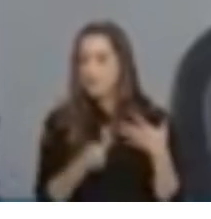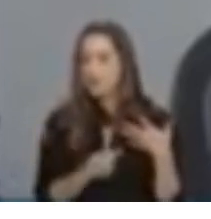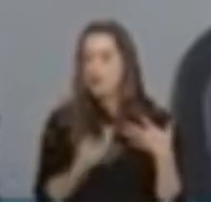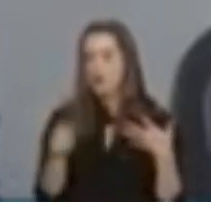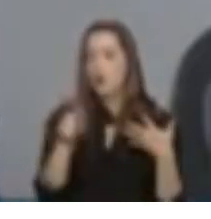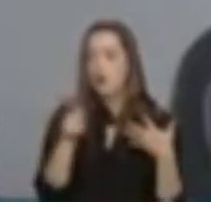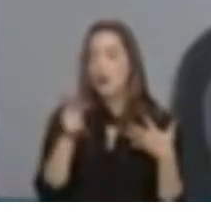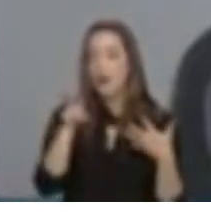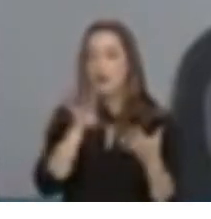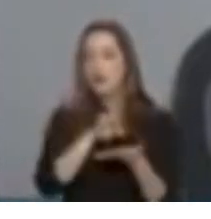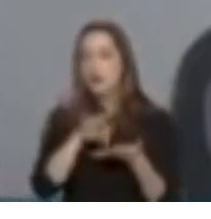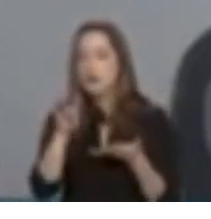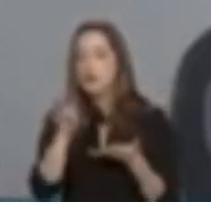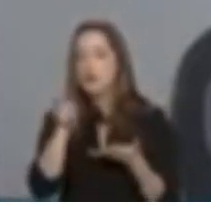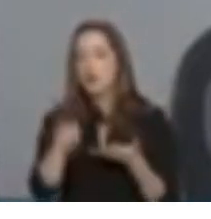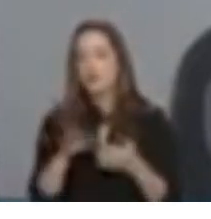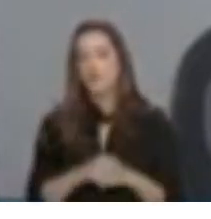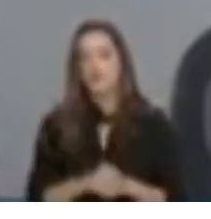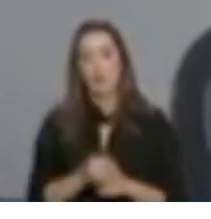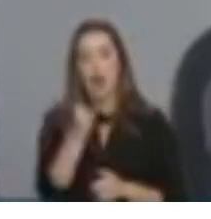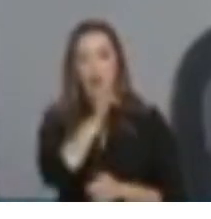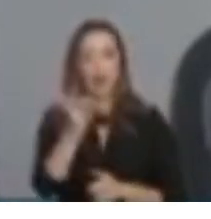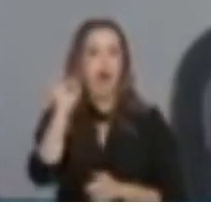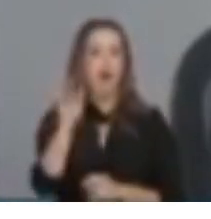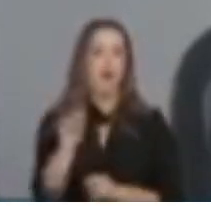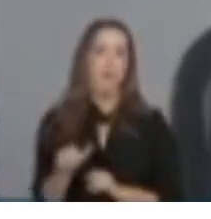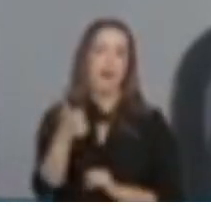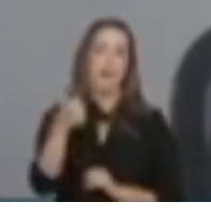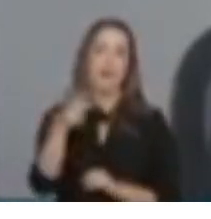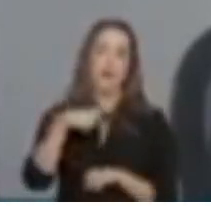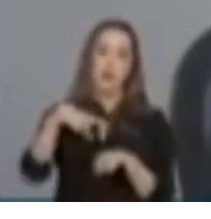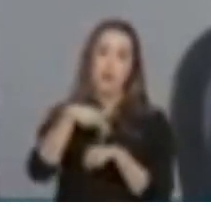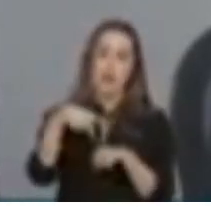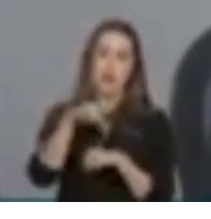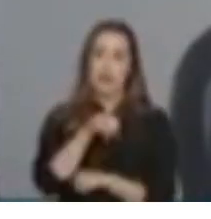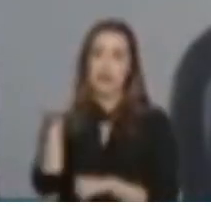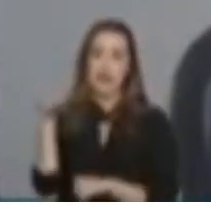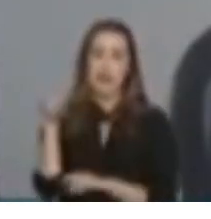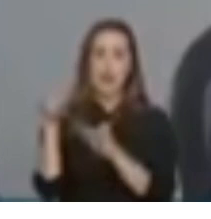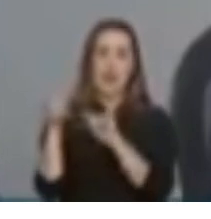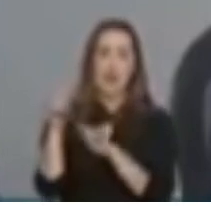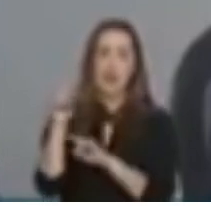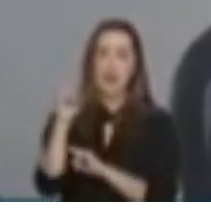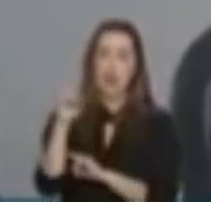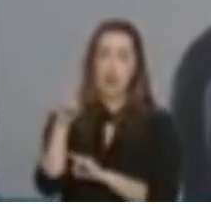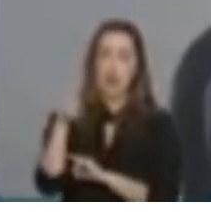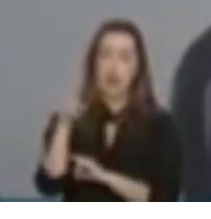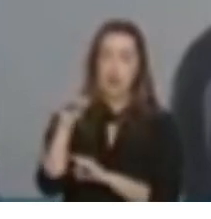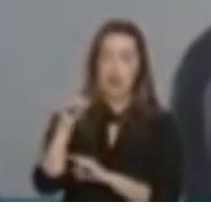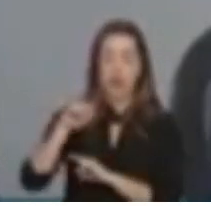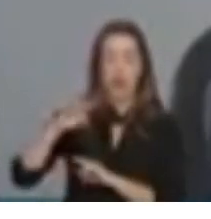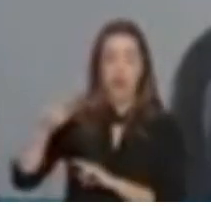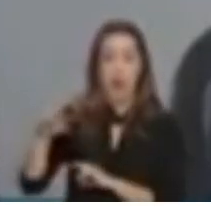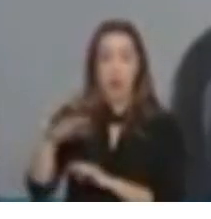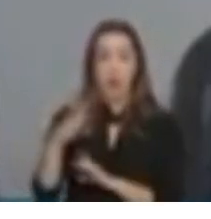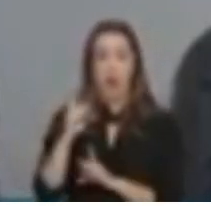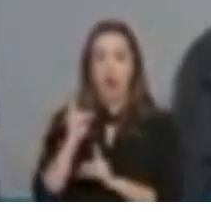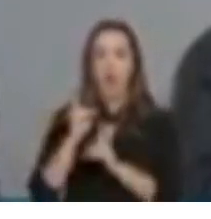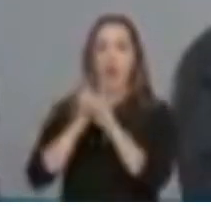inimigo. A Itália descobriu isso, foi o primeiro país ocidental a descobrir isso na vida como ela é.